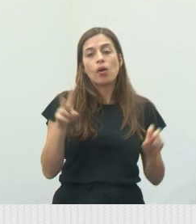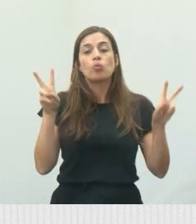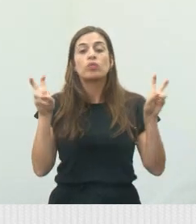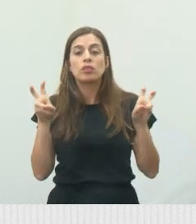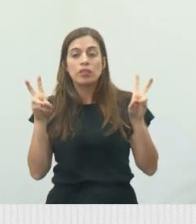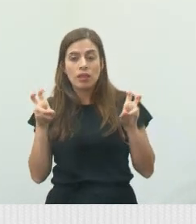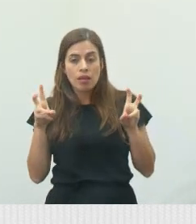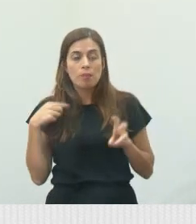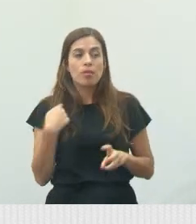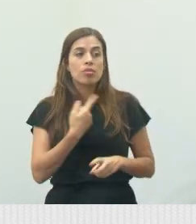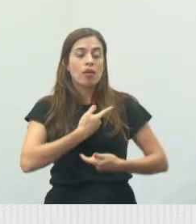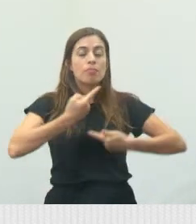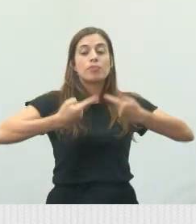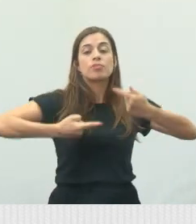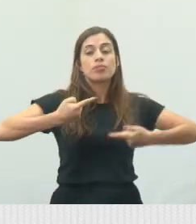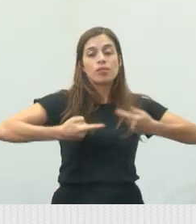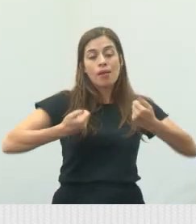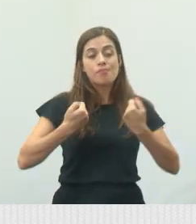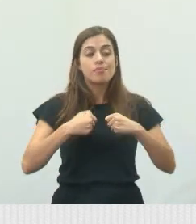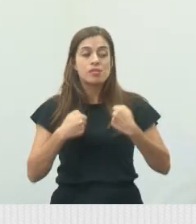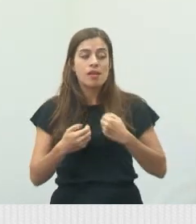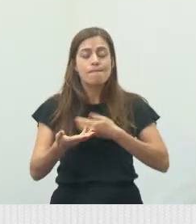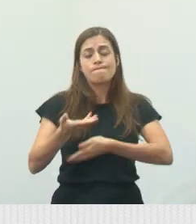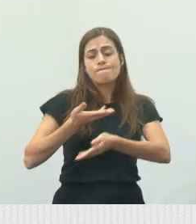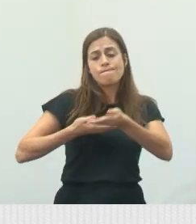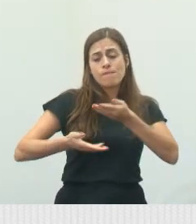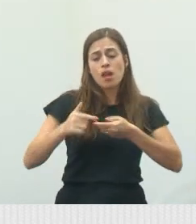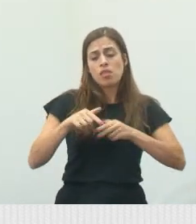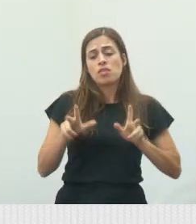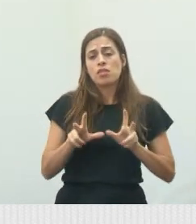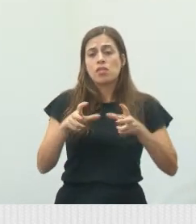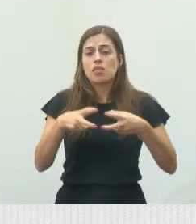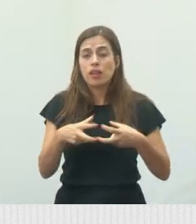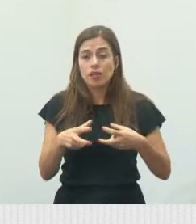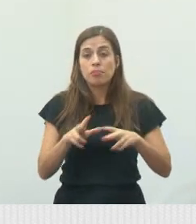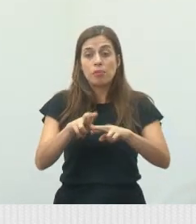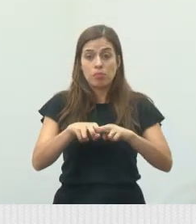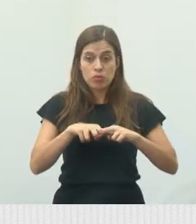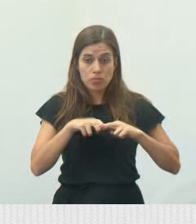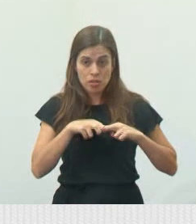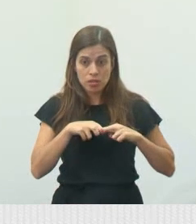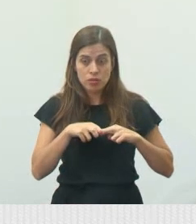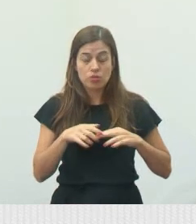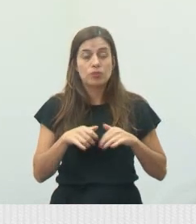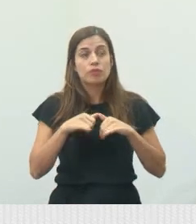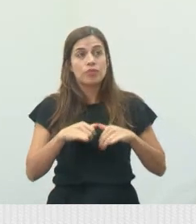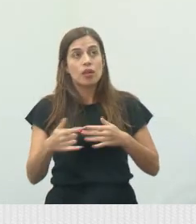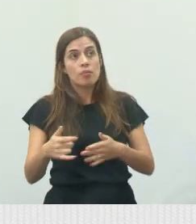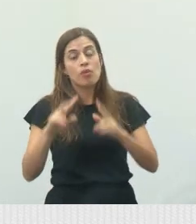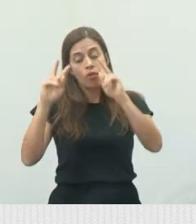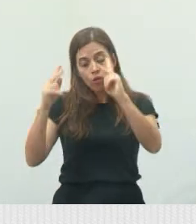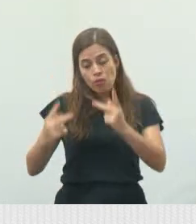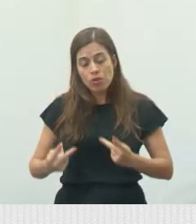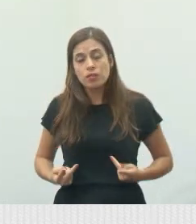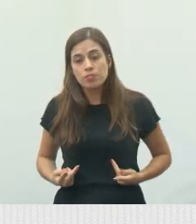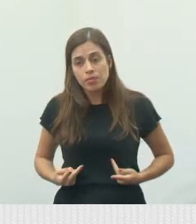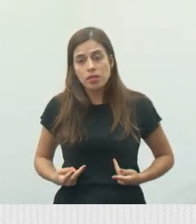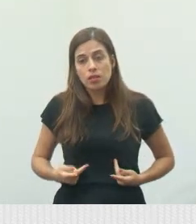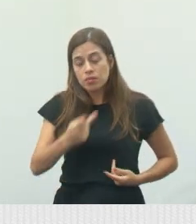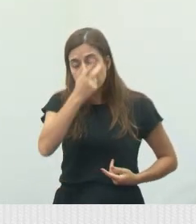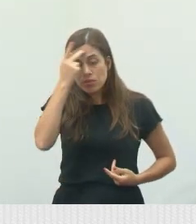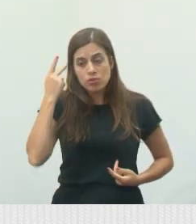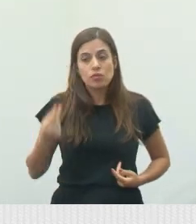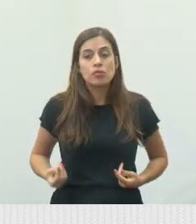que nós temos que discutir e fazer a nossa parte aqui na Câmara Municipal. Por isso, fica o meu reconhecimento aos